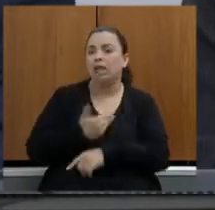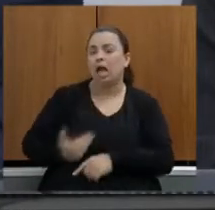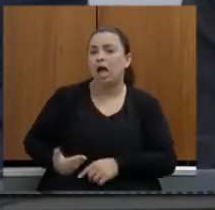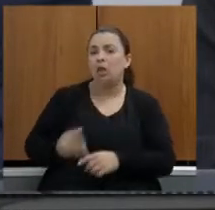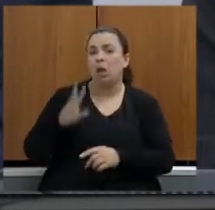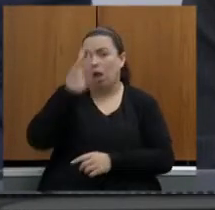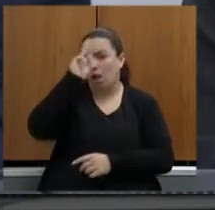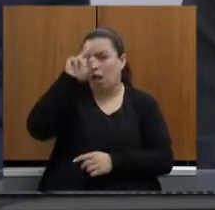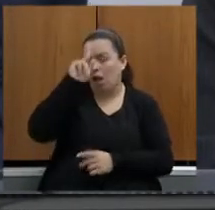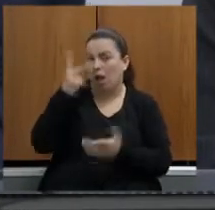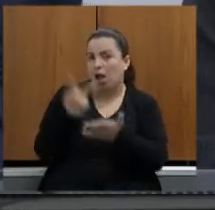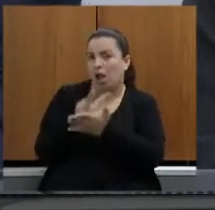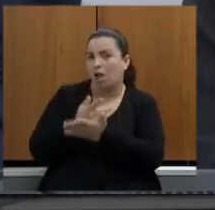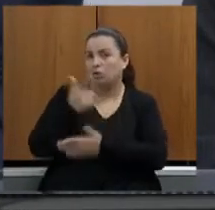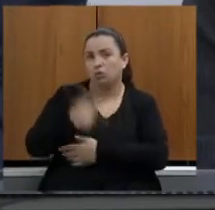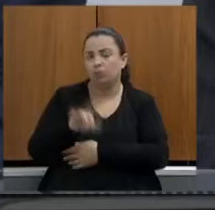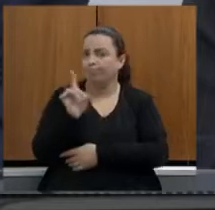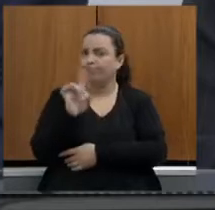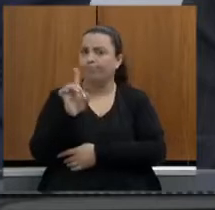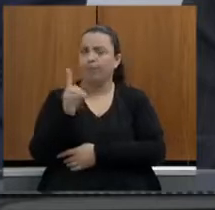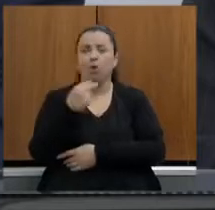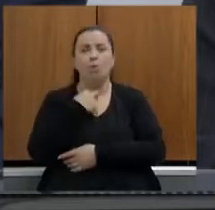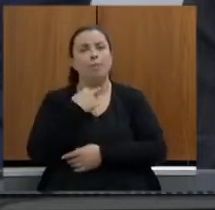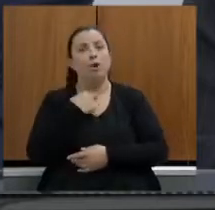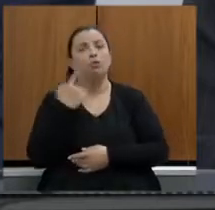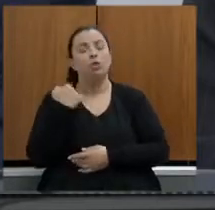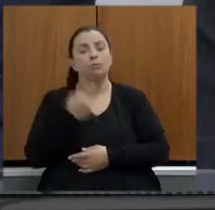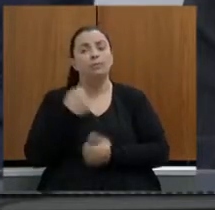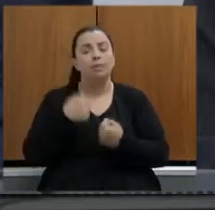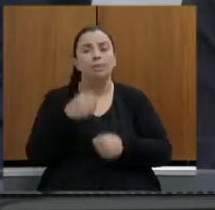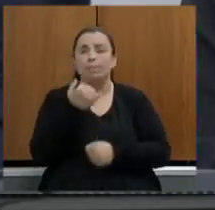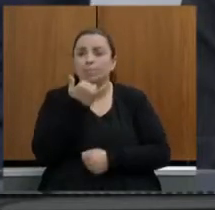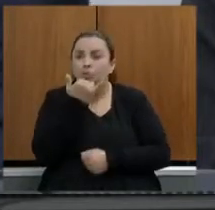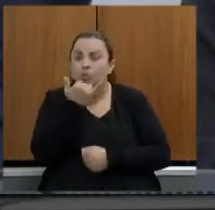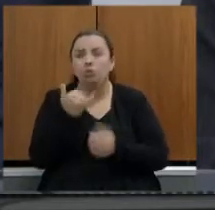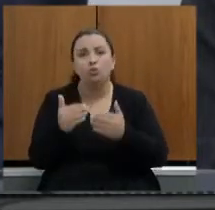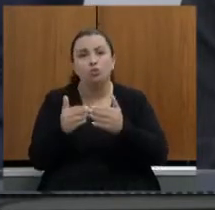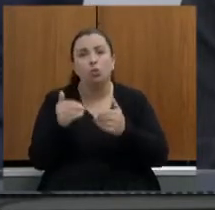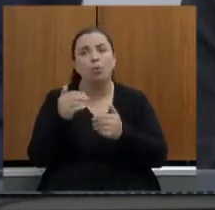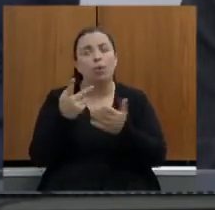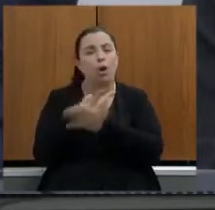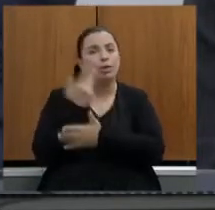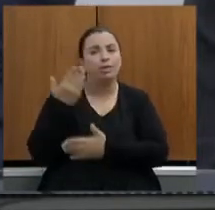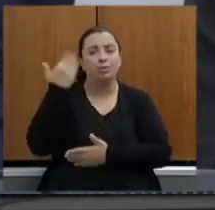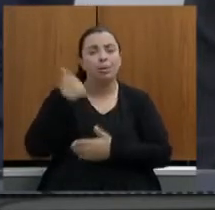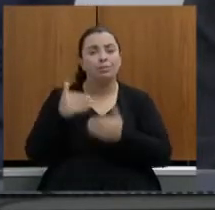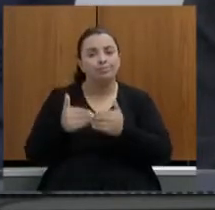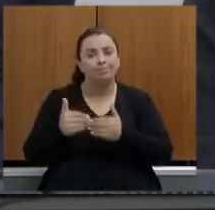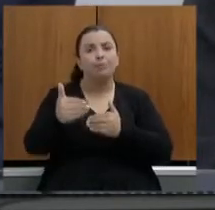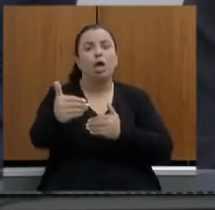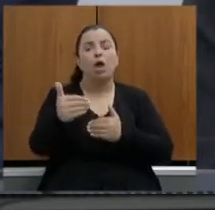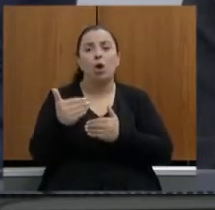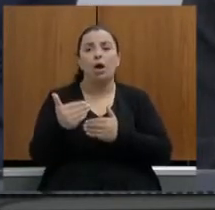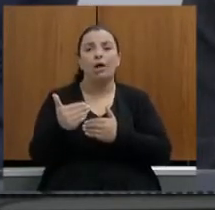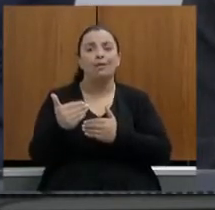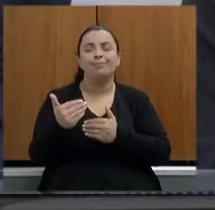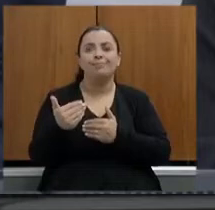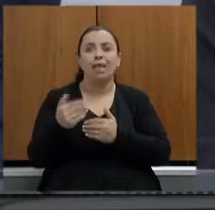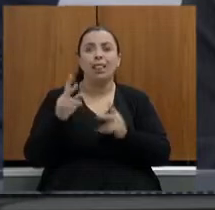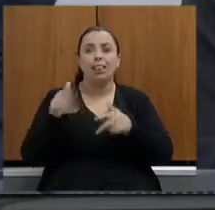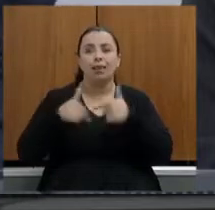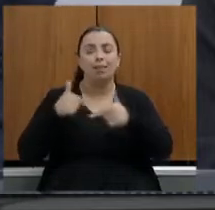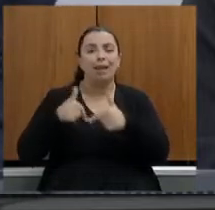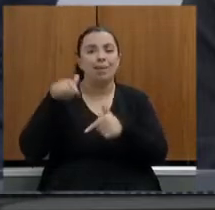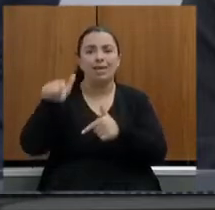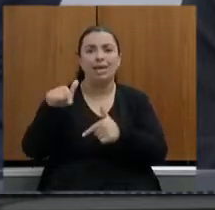gestão no momento em que a gente senta nessa cadeira a gente tem que pedir desculpas pelo que foi feito lá atrás e impedir que isso se repita então essa